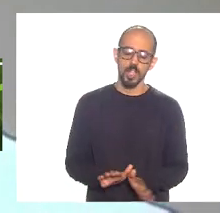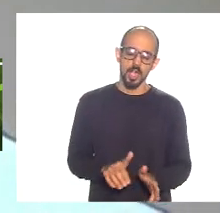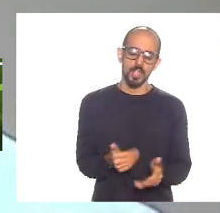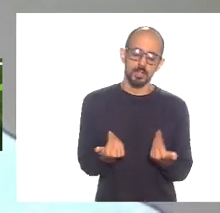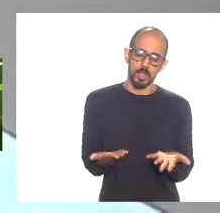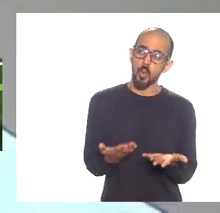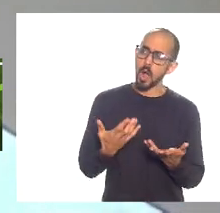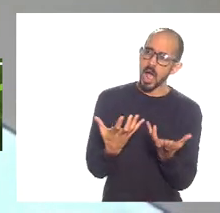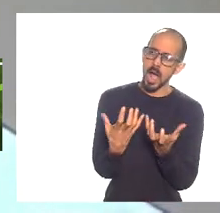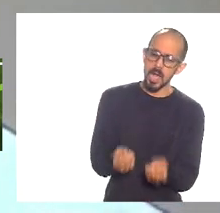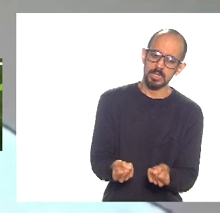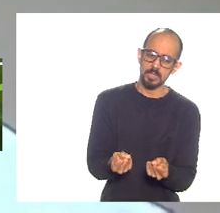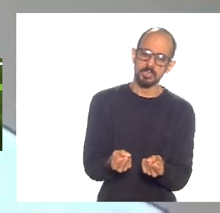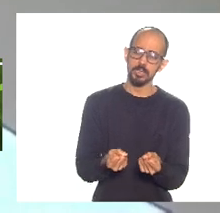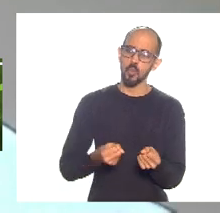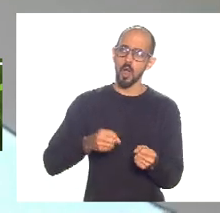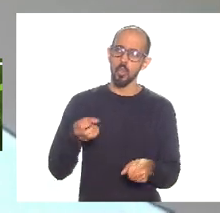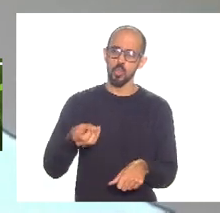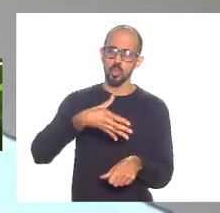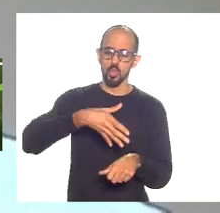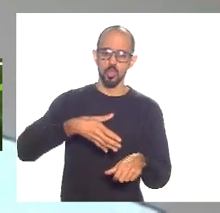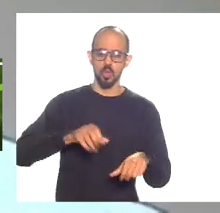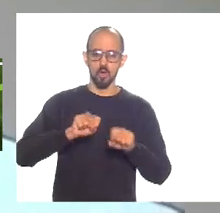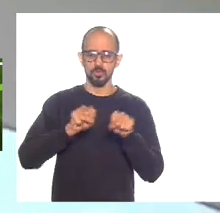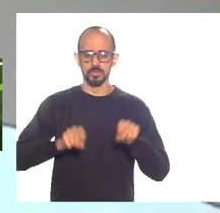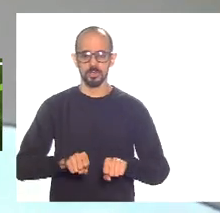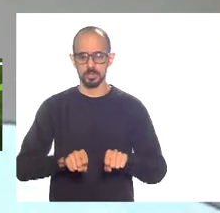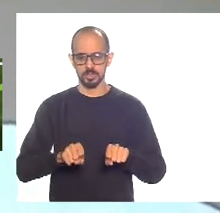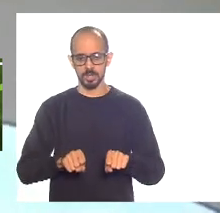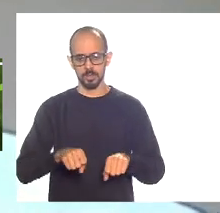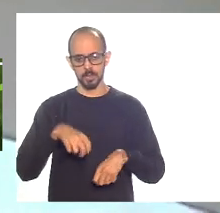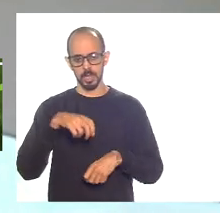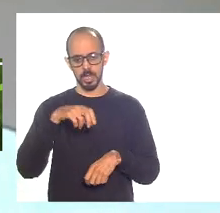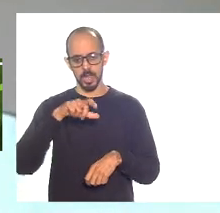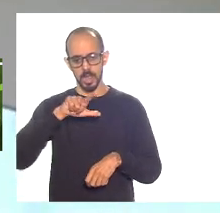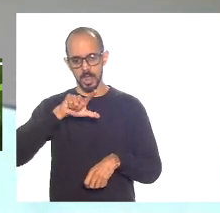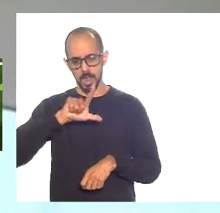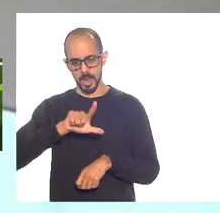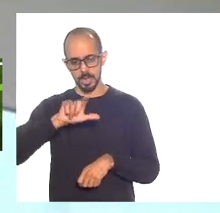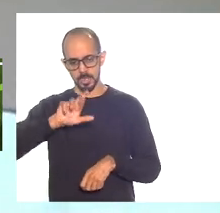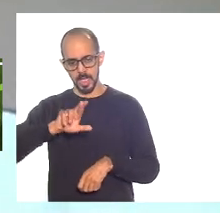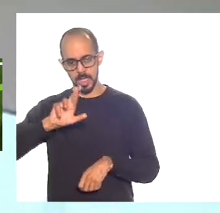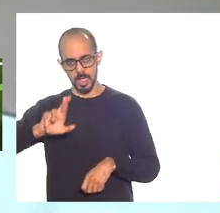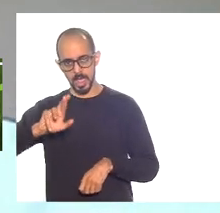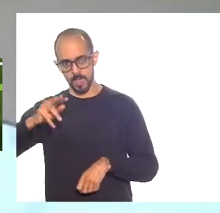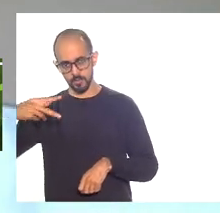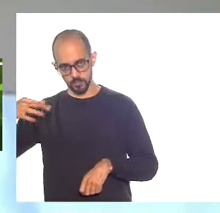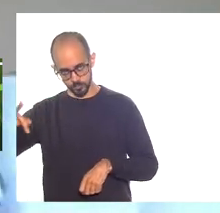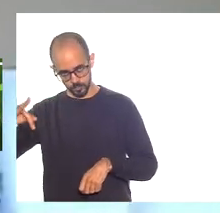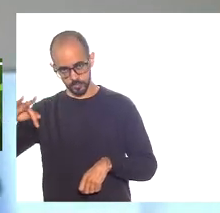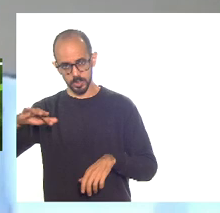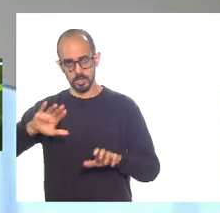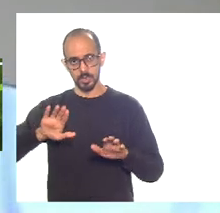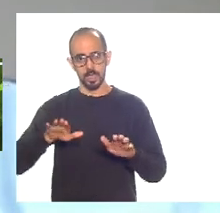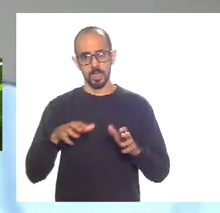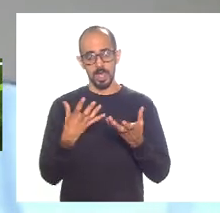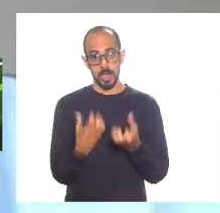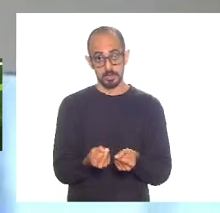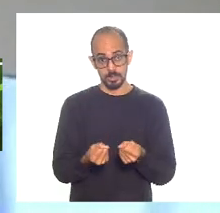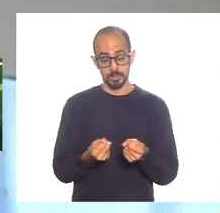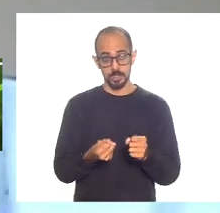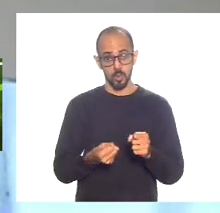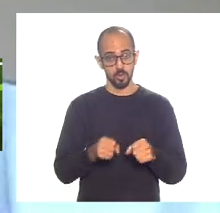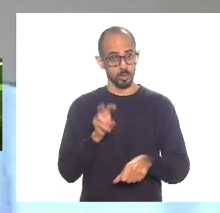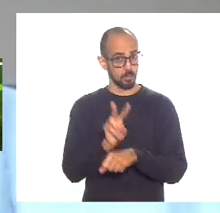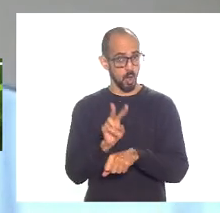ao novo regime digamos assim ao novo RRF seja essa adesão prévia seja a adesão digamos em caráter